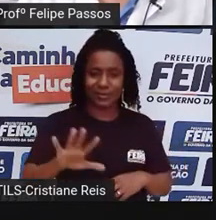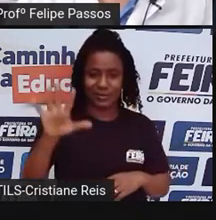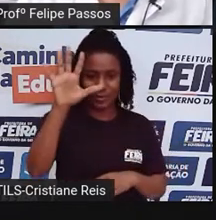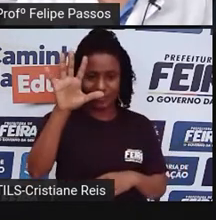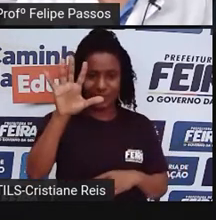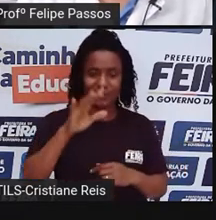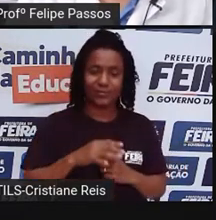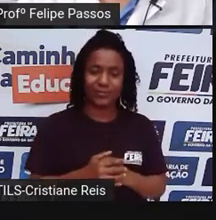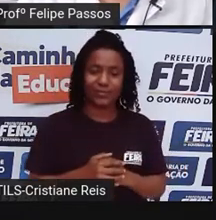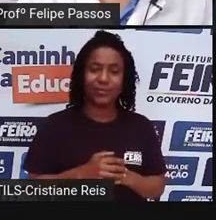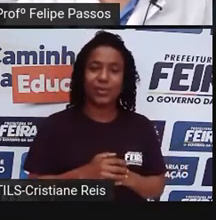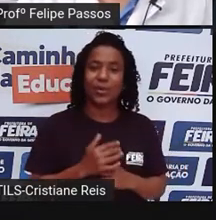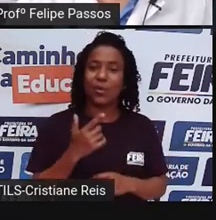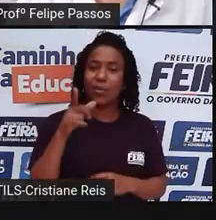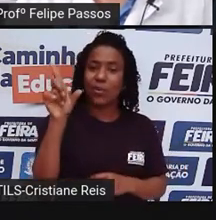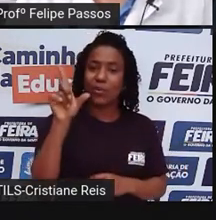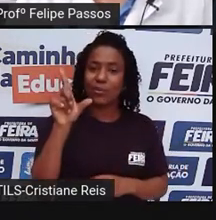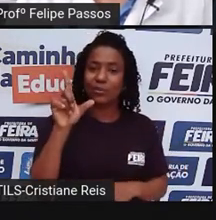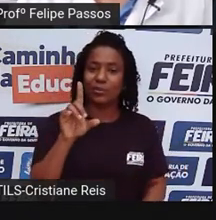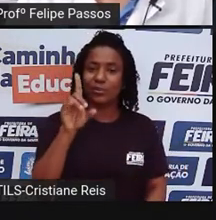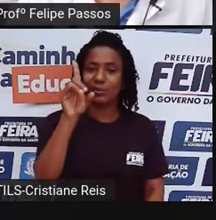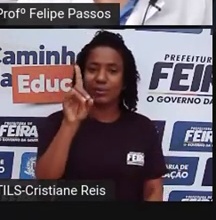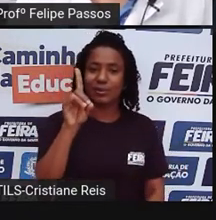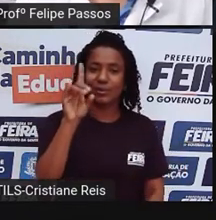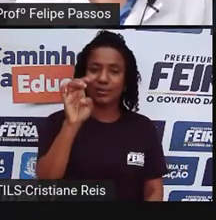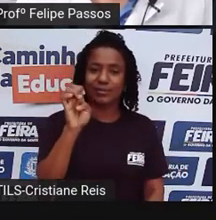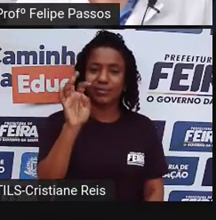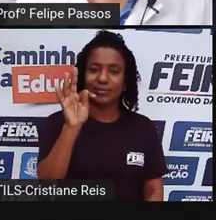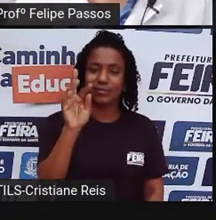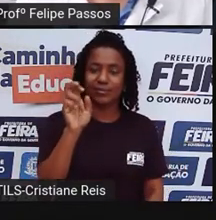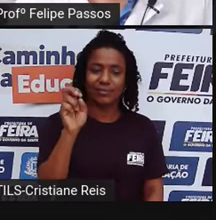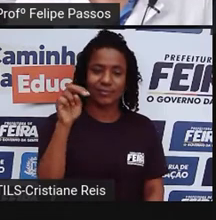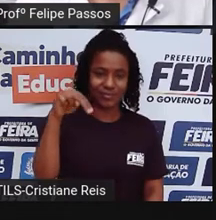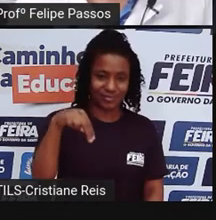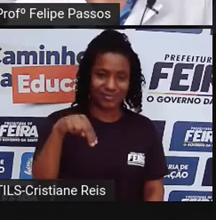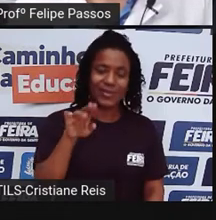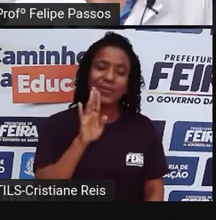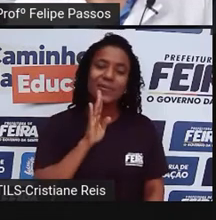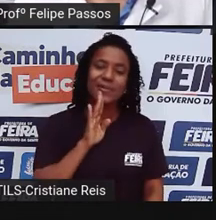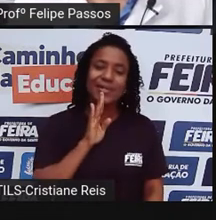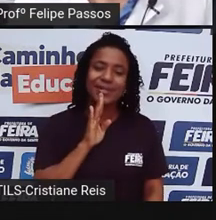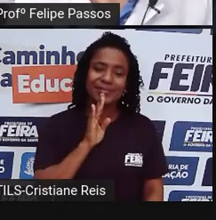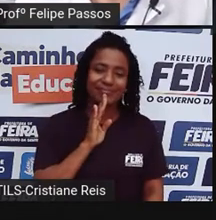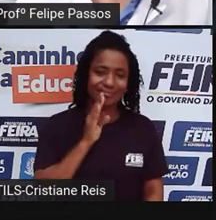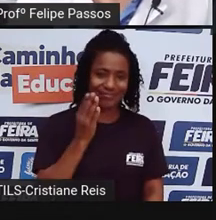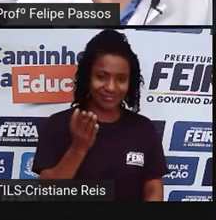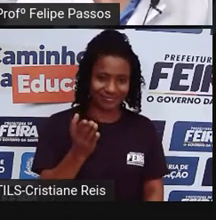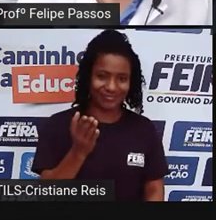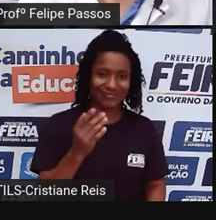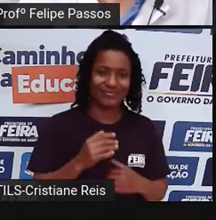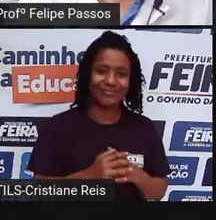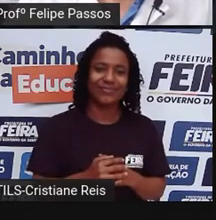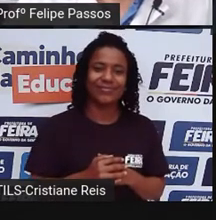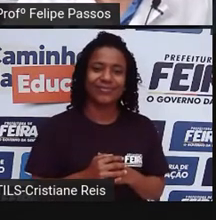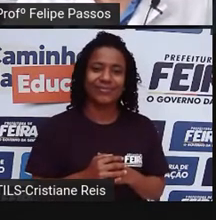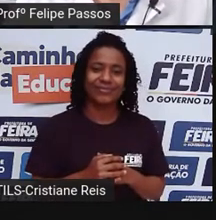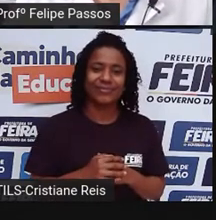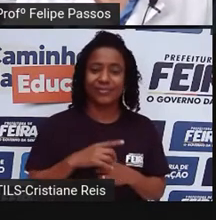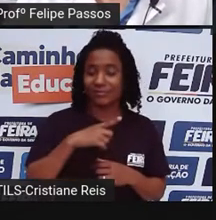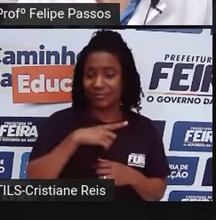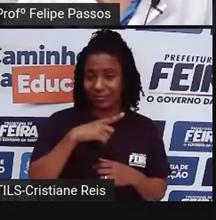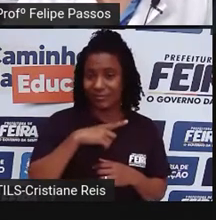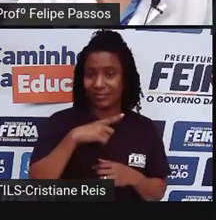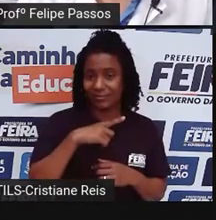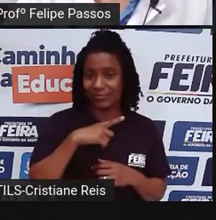O DETRAN é o Departamento Estadual de Trânsito. Esse aí é o que a gente mais lida no dia a dia, né? Porque é a regulamentação,